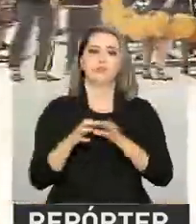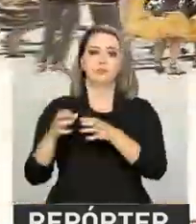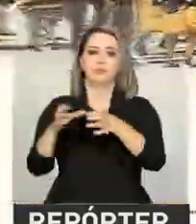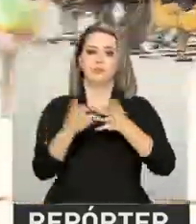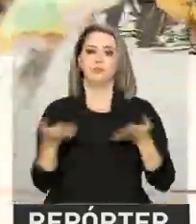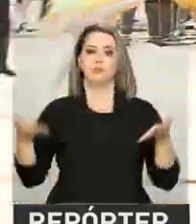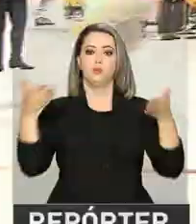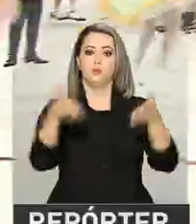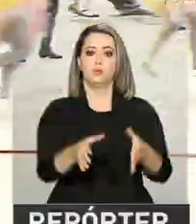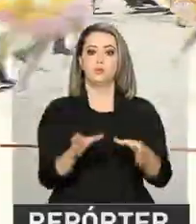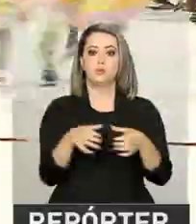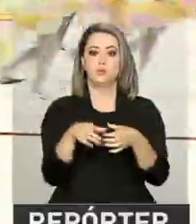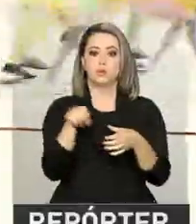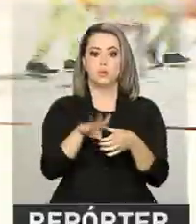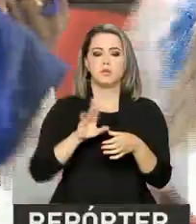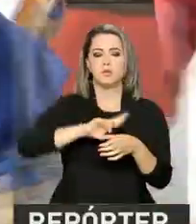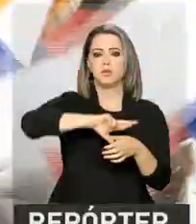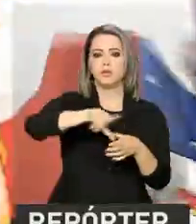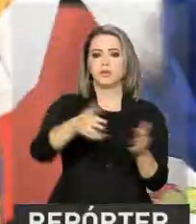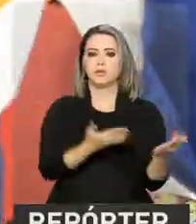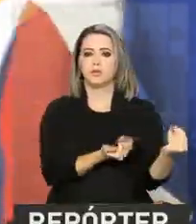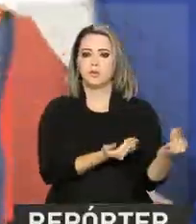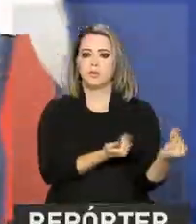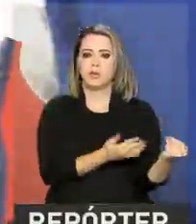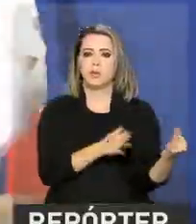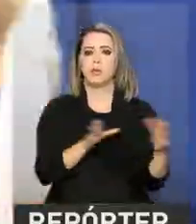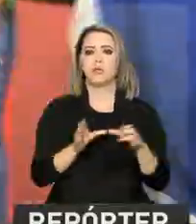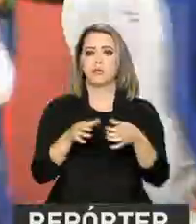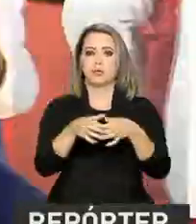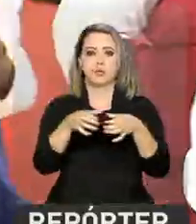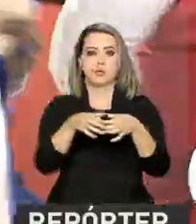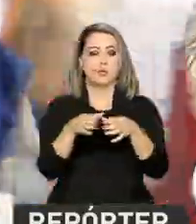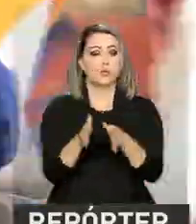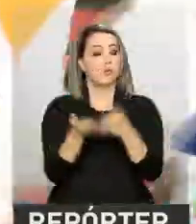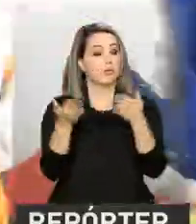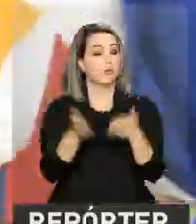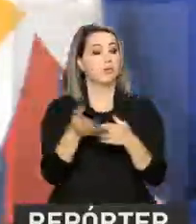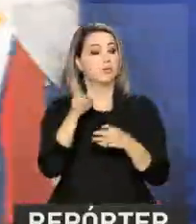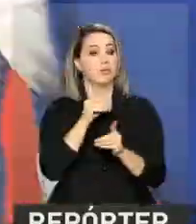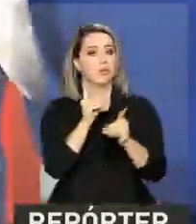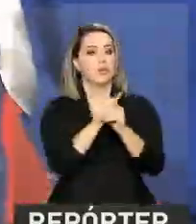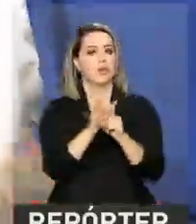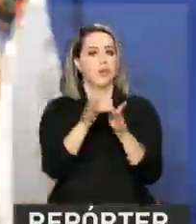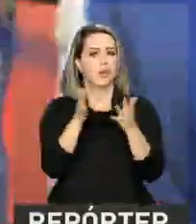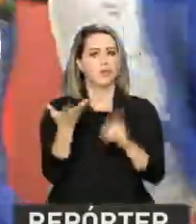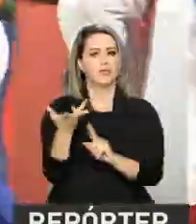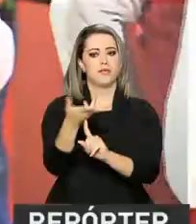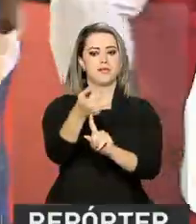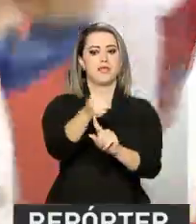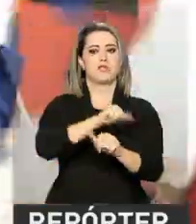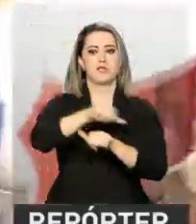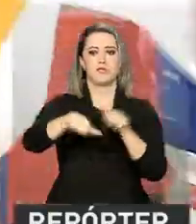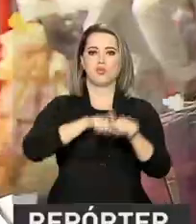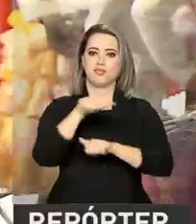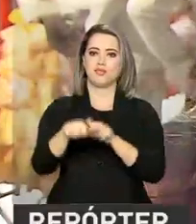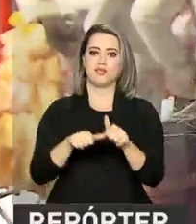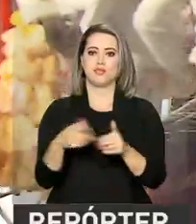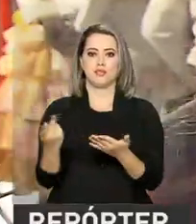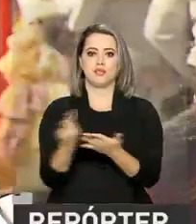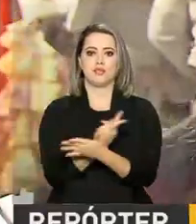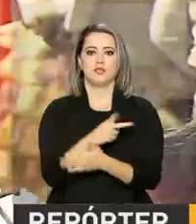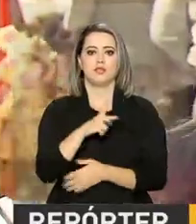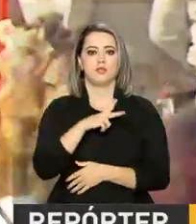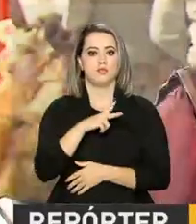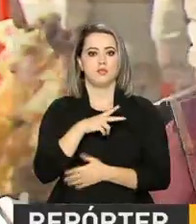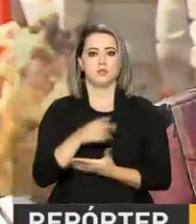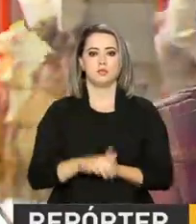Em muitos casos, são jovens de periferia que encontram nesse tipo de arte uma forma de mudar a realidade. Se eu fosse a